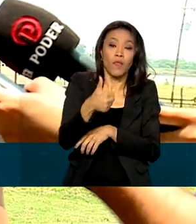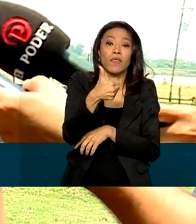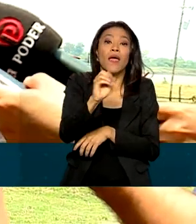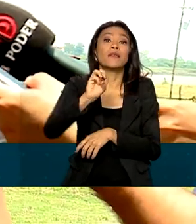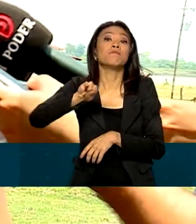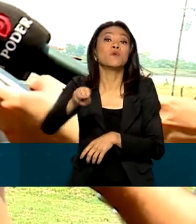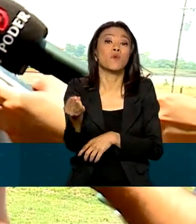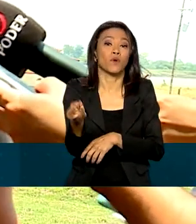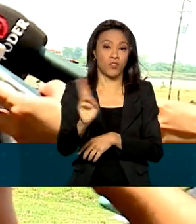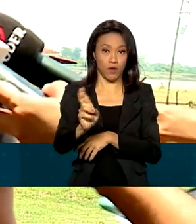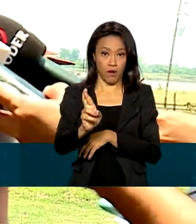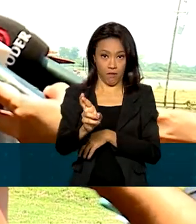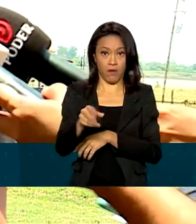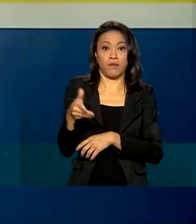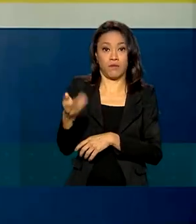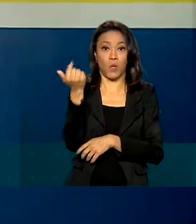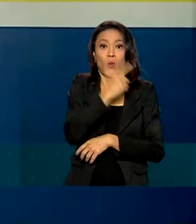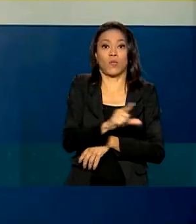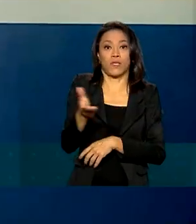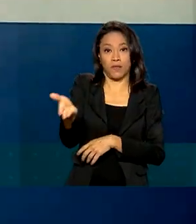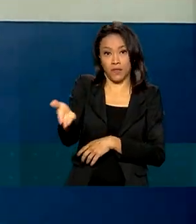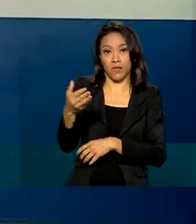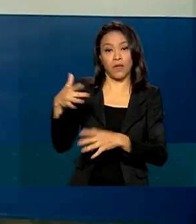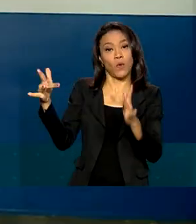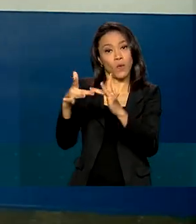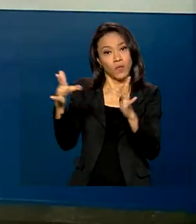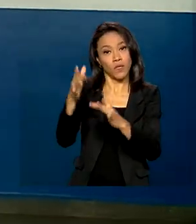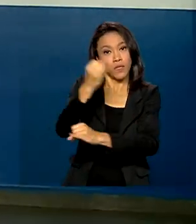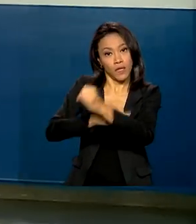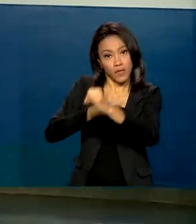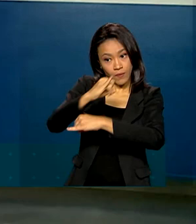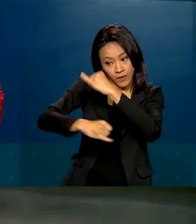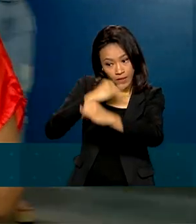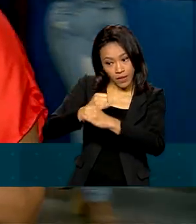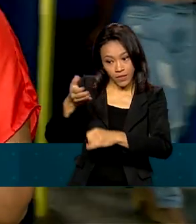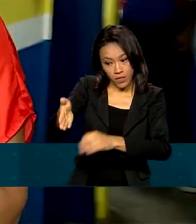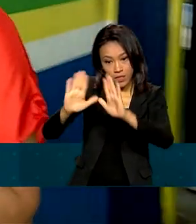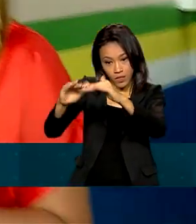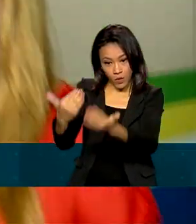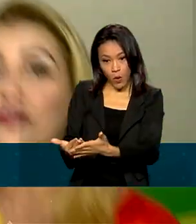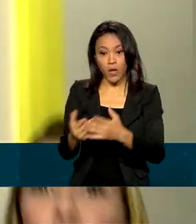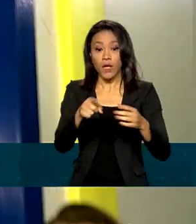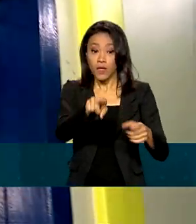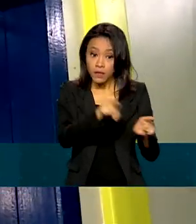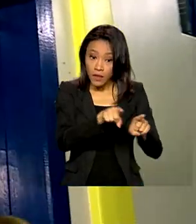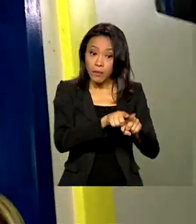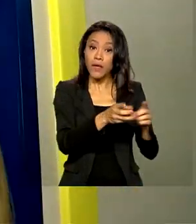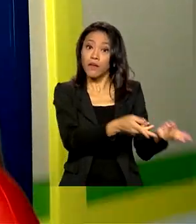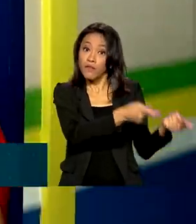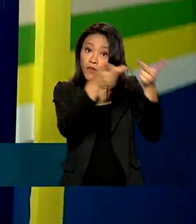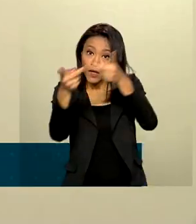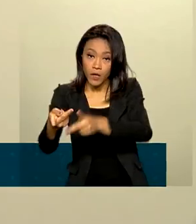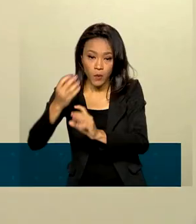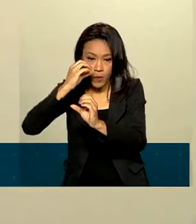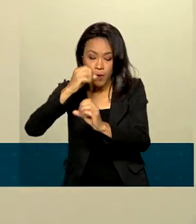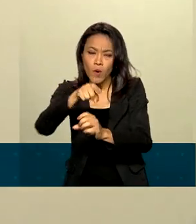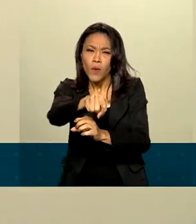de reais para que pudesse estar conectado a essa escola. Com a internet, veio junto um laboratório de informática.